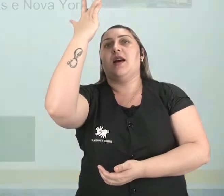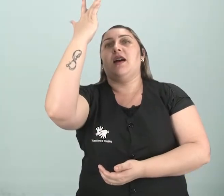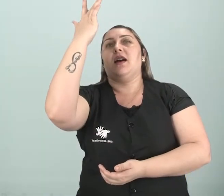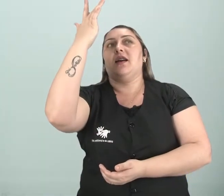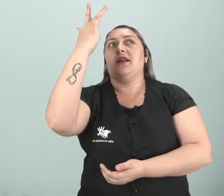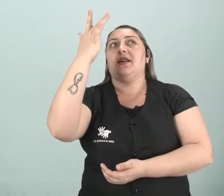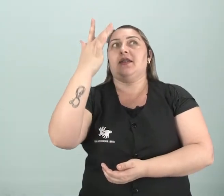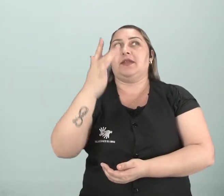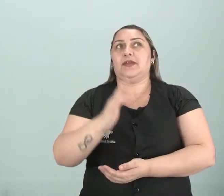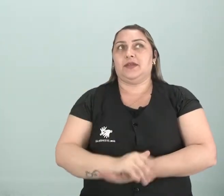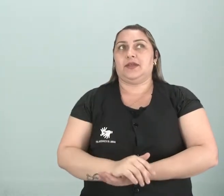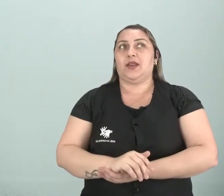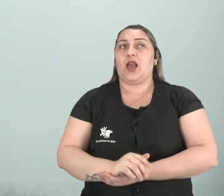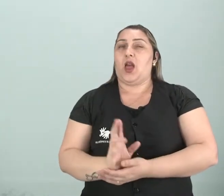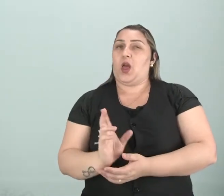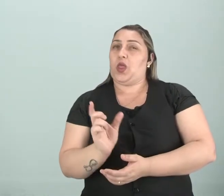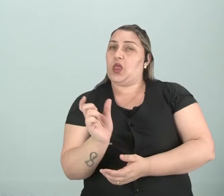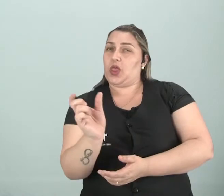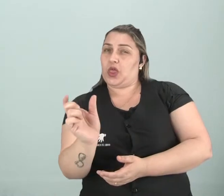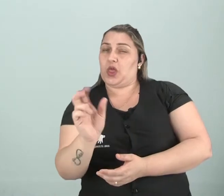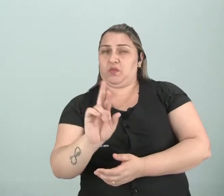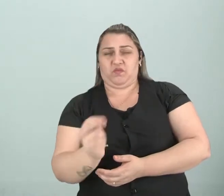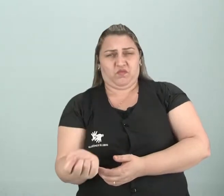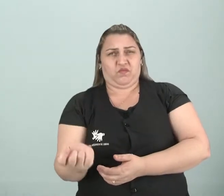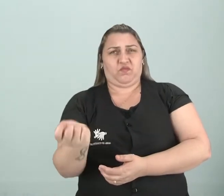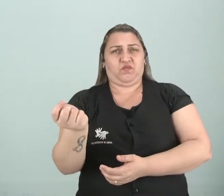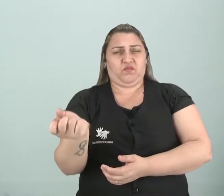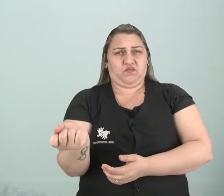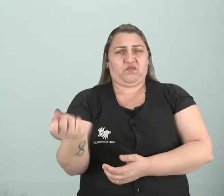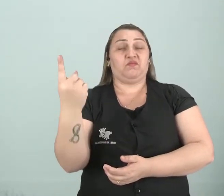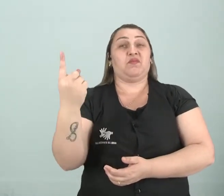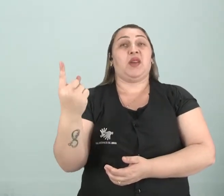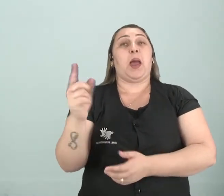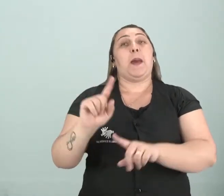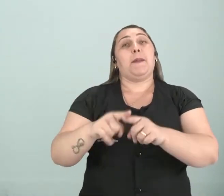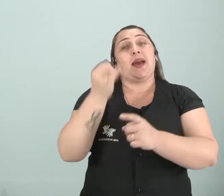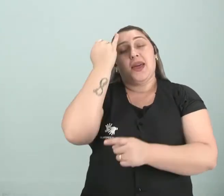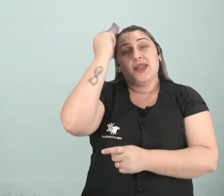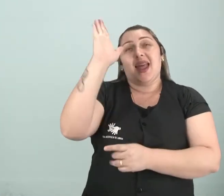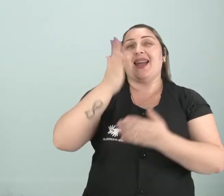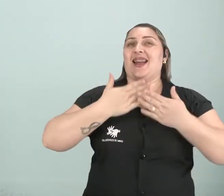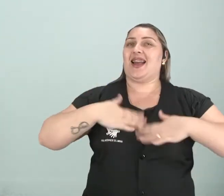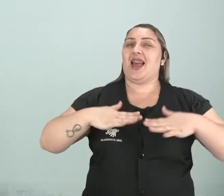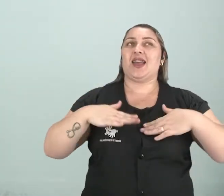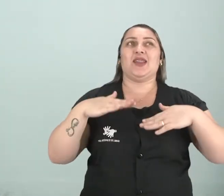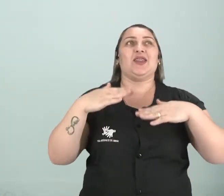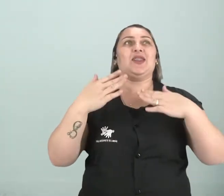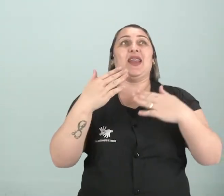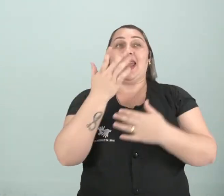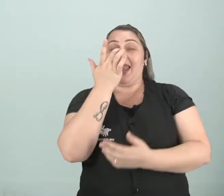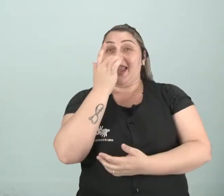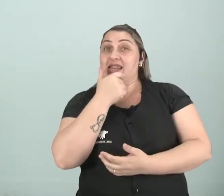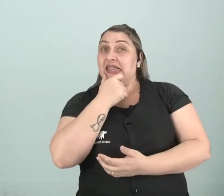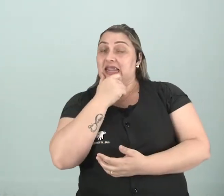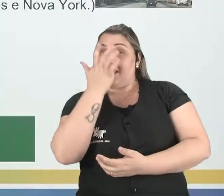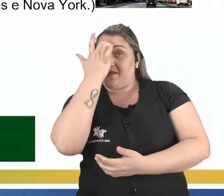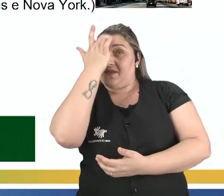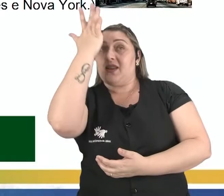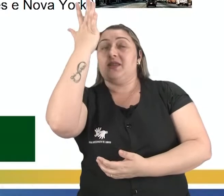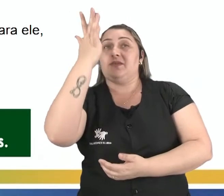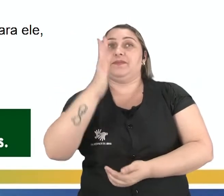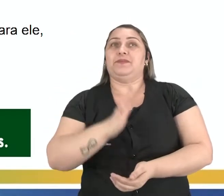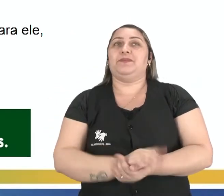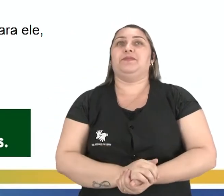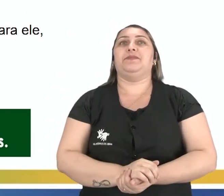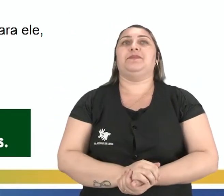falei que o nome é bem estranho? Coordinating Conjunction. Mas a ideia é tranquila, como tudo no inglês. O inglês é fácil. Bora ver a outra.